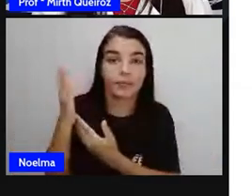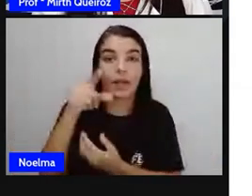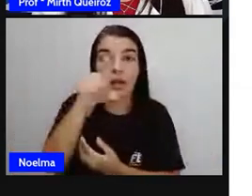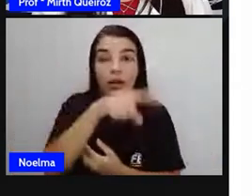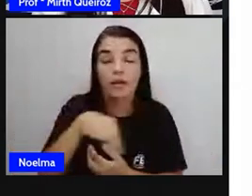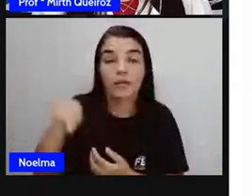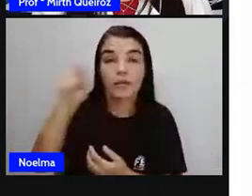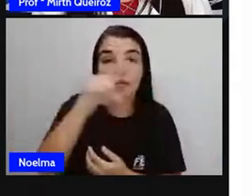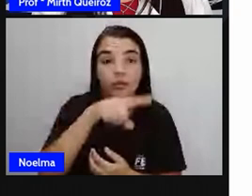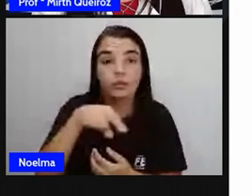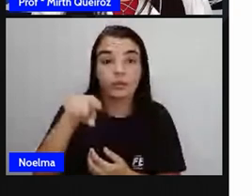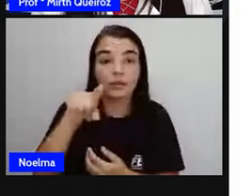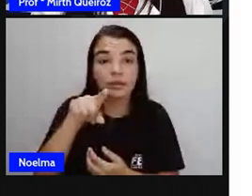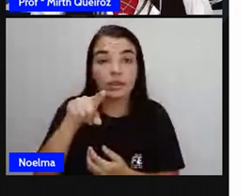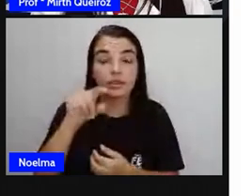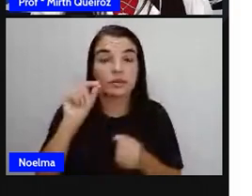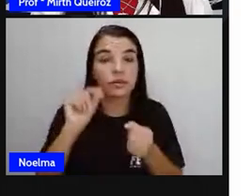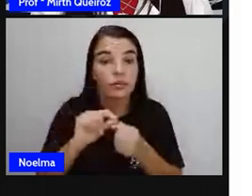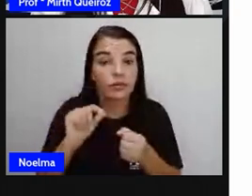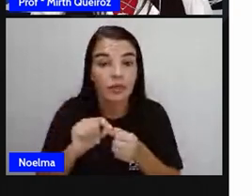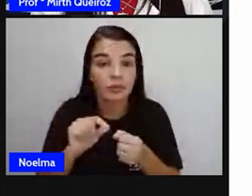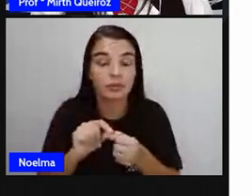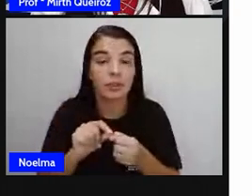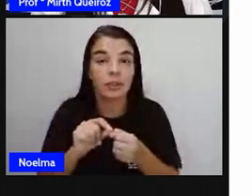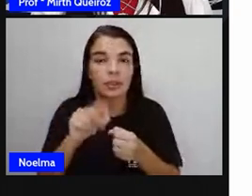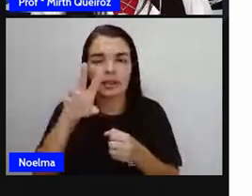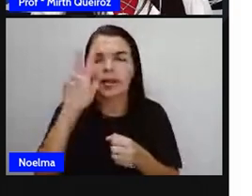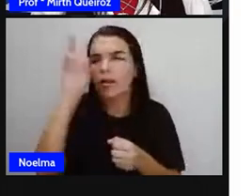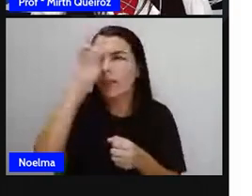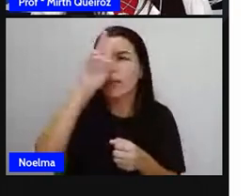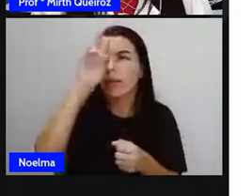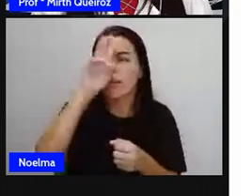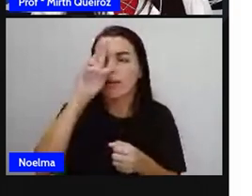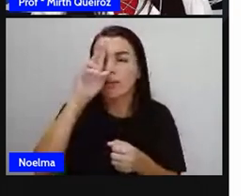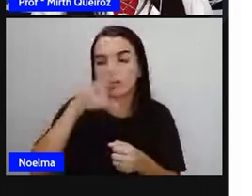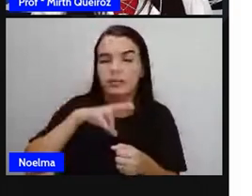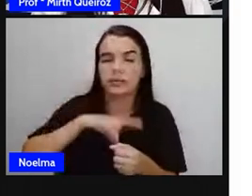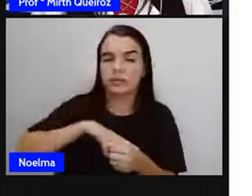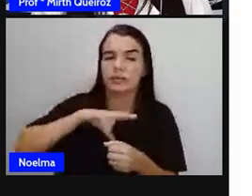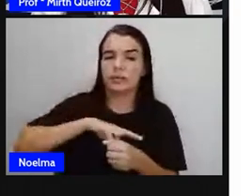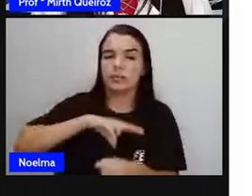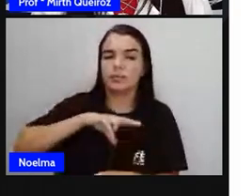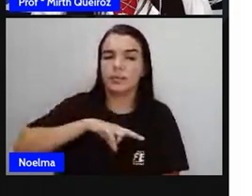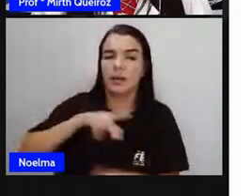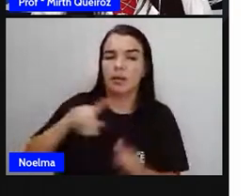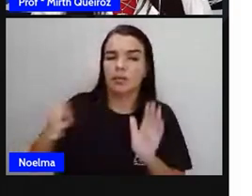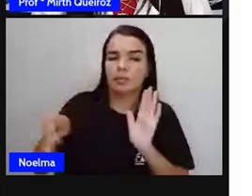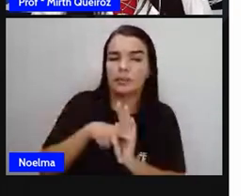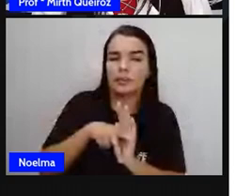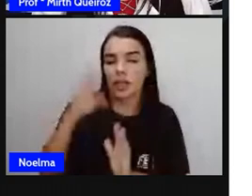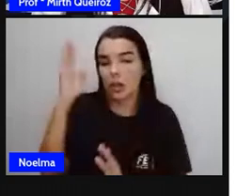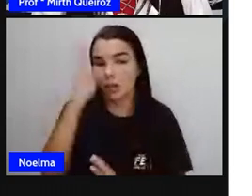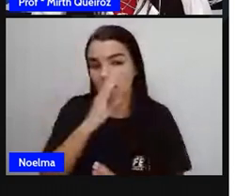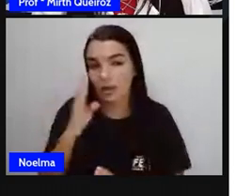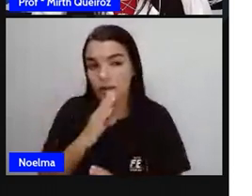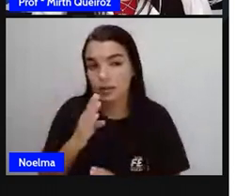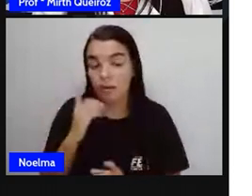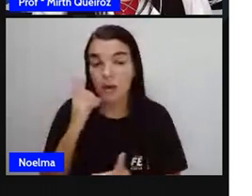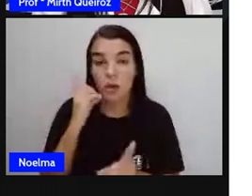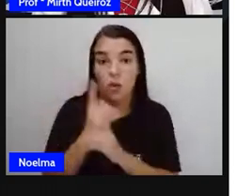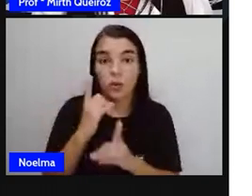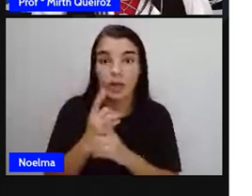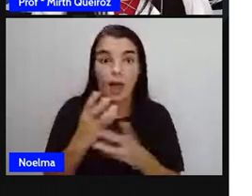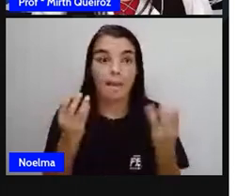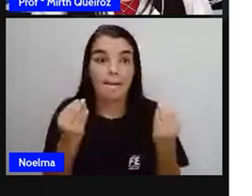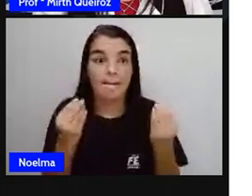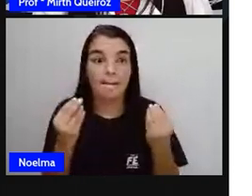imagina nos tempos da colônia, alguém encontrar uma grande quantidade, né? Uma quantidade grande de açúcar branco. Imagine aí.